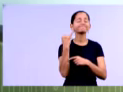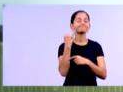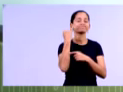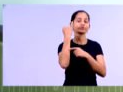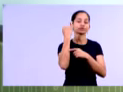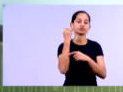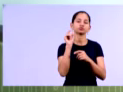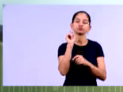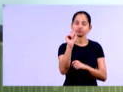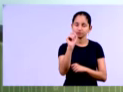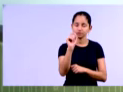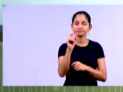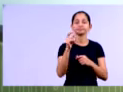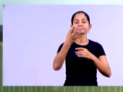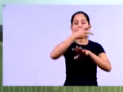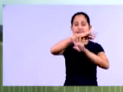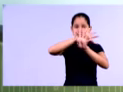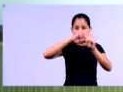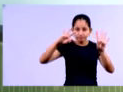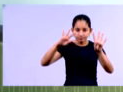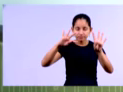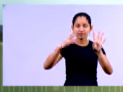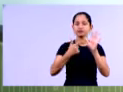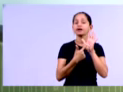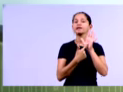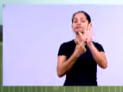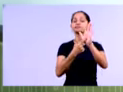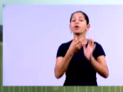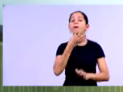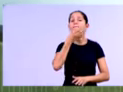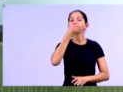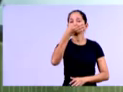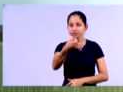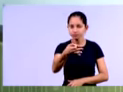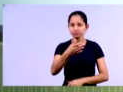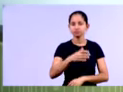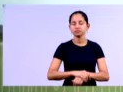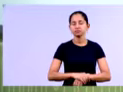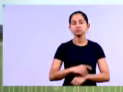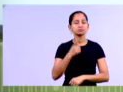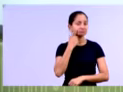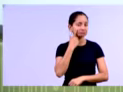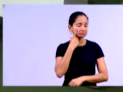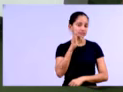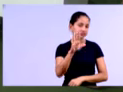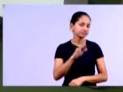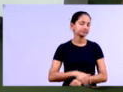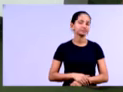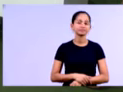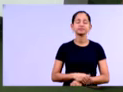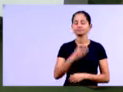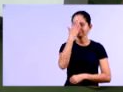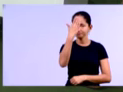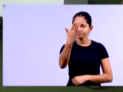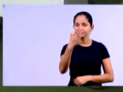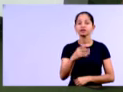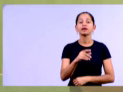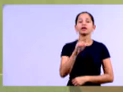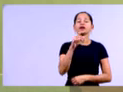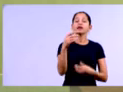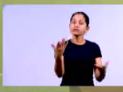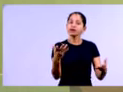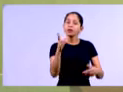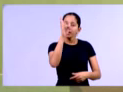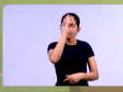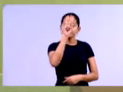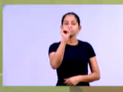a respeito, né, dessas demonstrações, dessas análises que nós vimos hoje. Ok, professor Kleber, fique à vontade. Obrigado, professor Kenney. É lembrando que